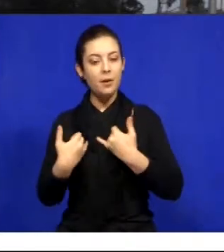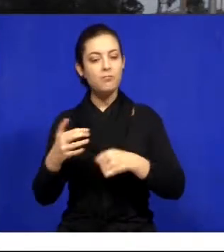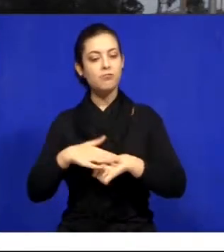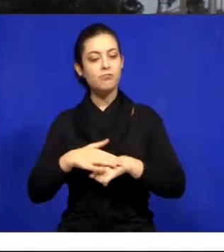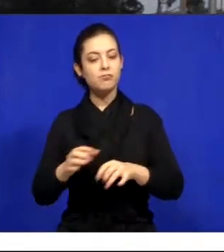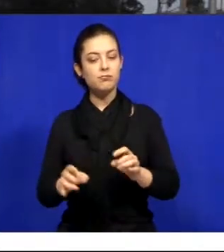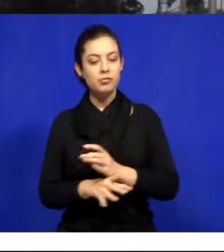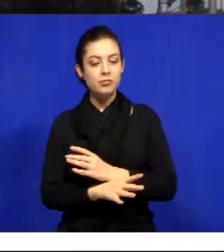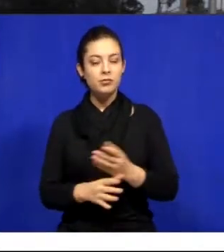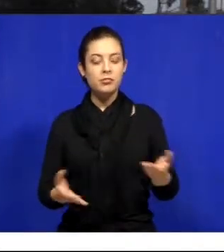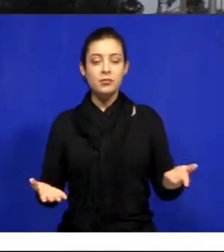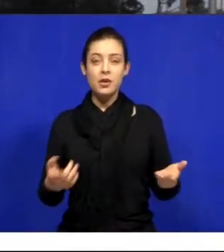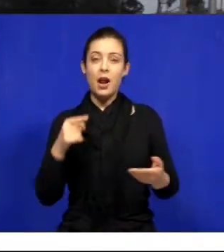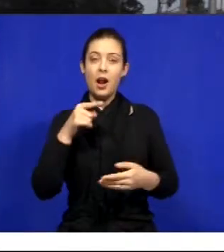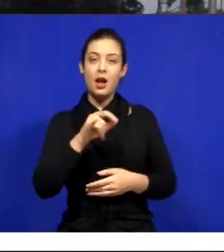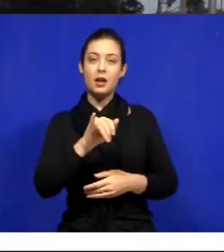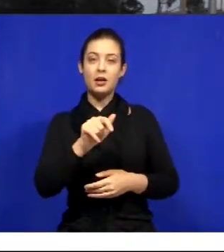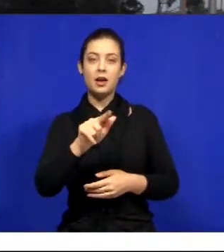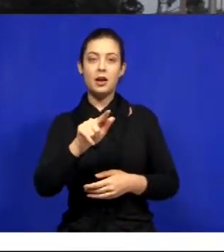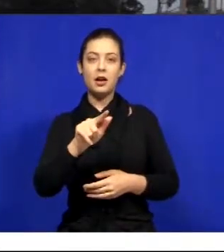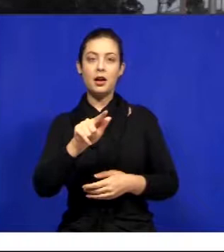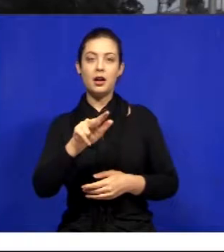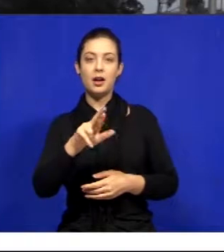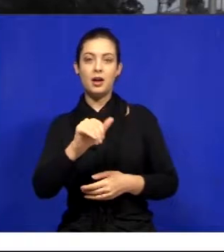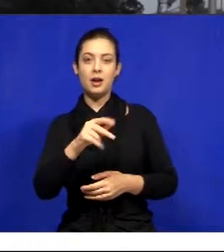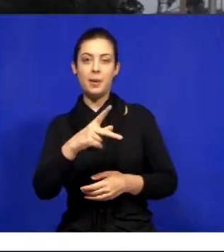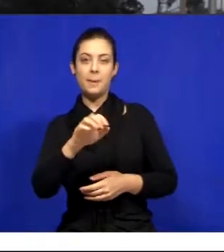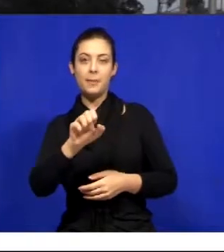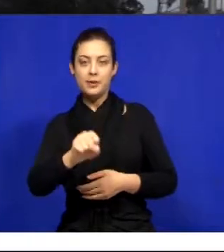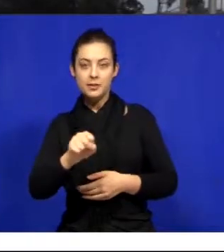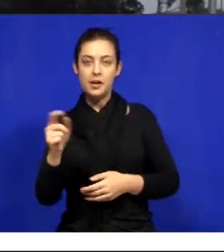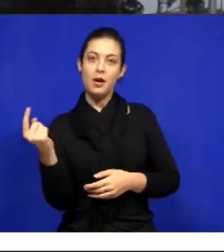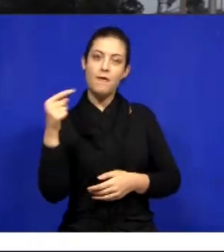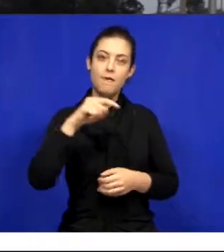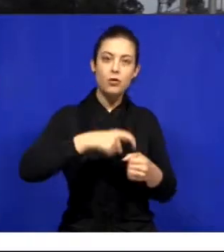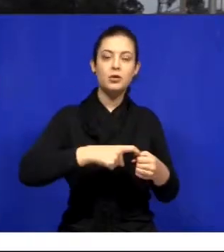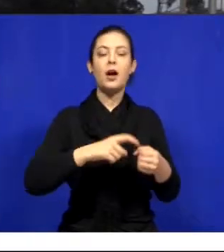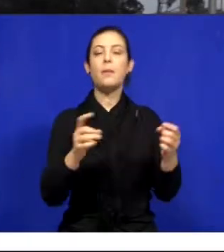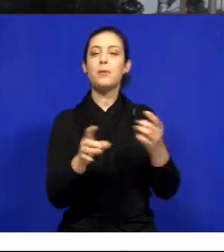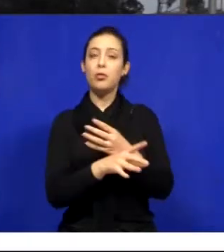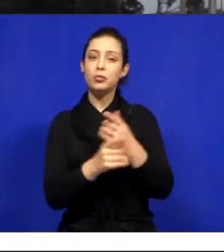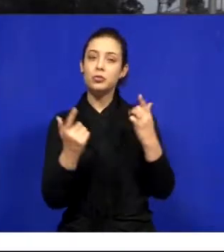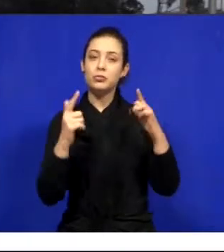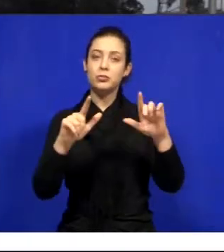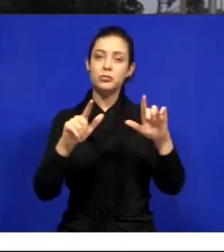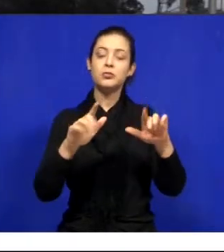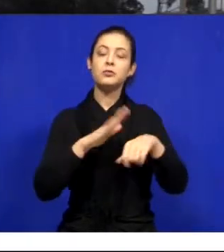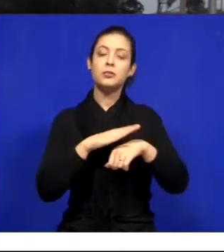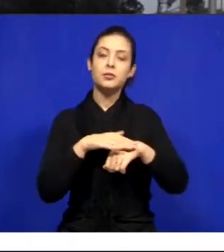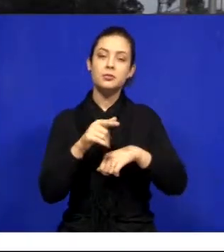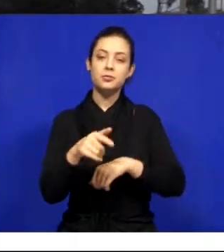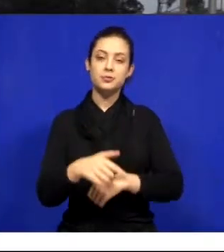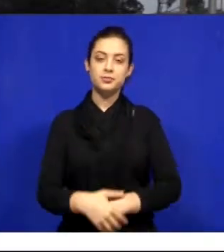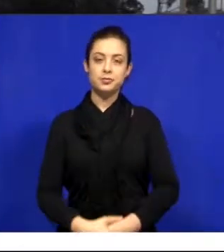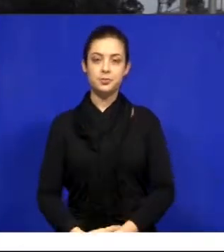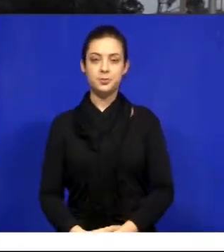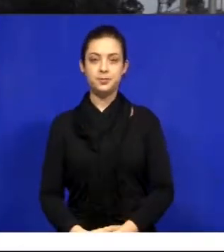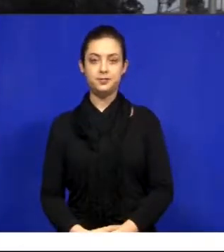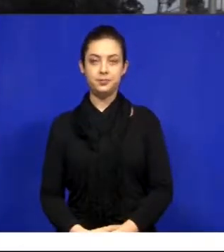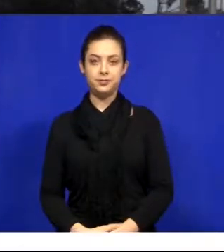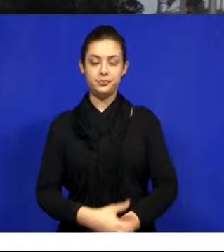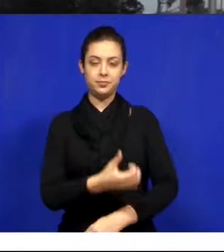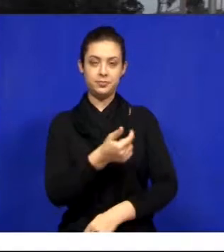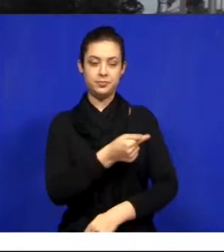feito. E a pessoa, digo, lá em Garapés, para depois voltar, porque não tinha praca. Graças a Deus, foi feito isso aí lá. a